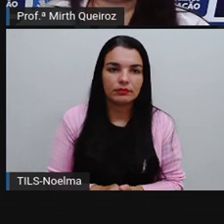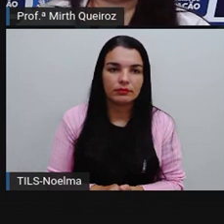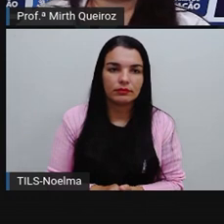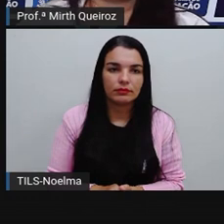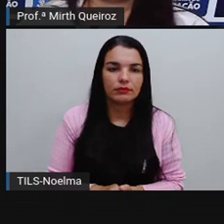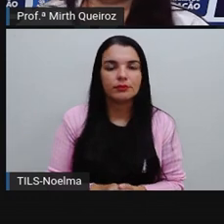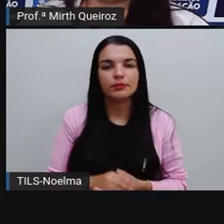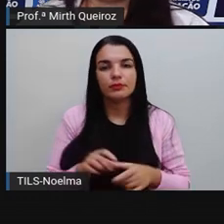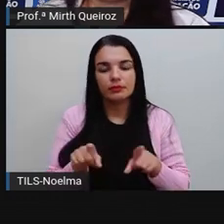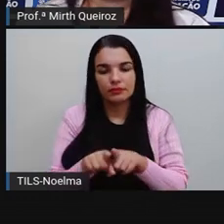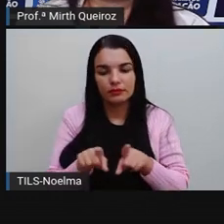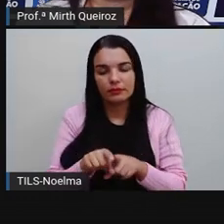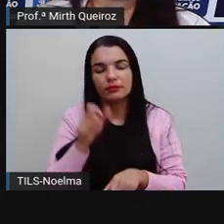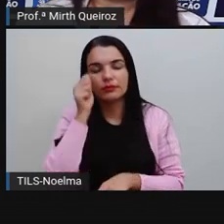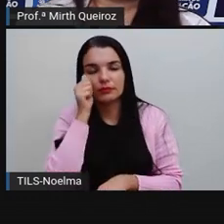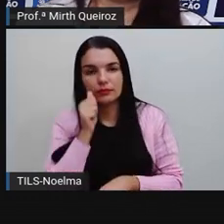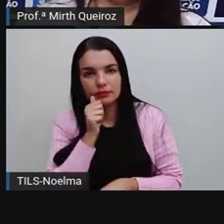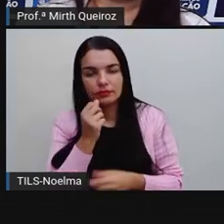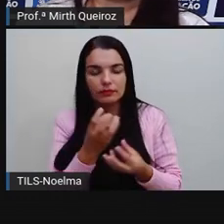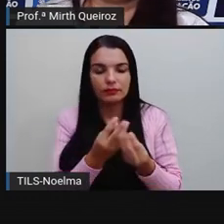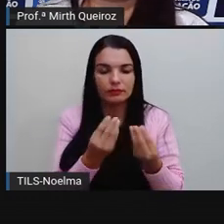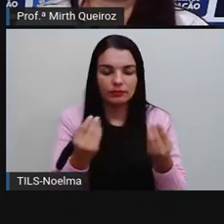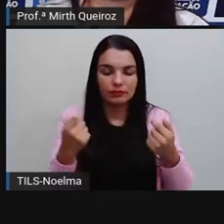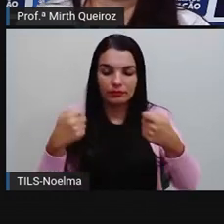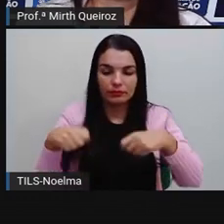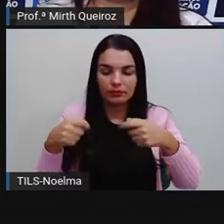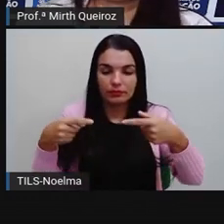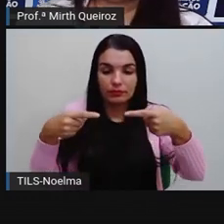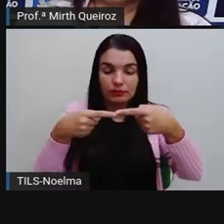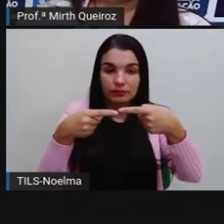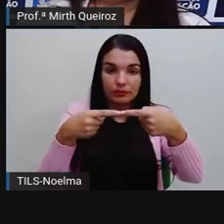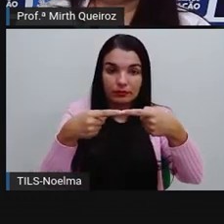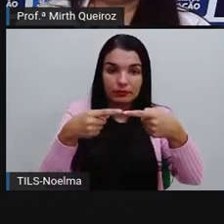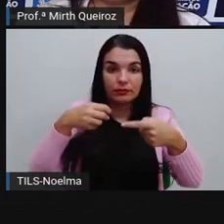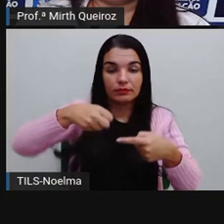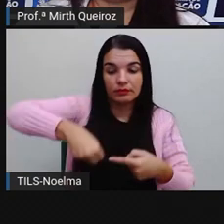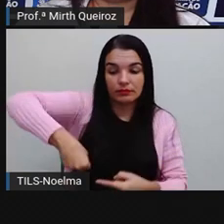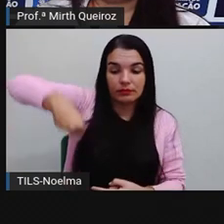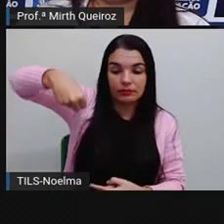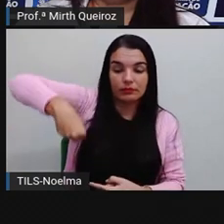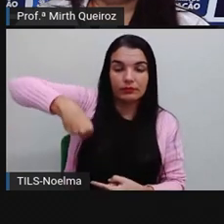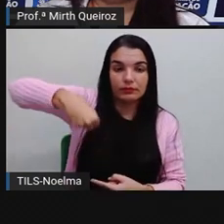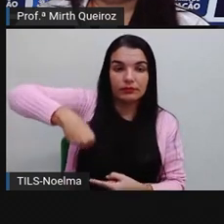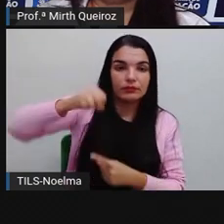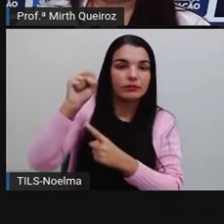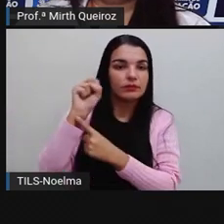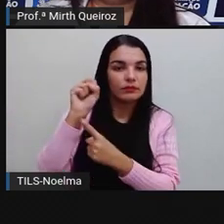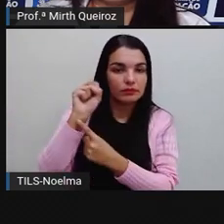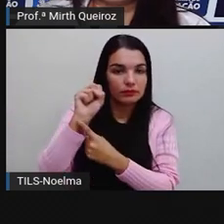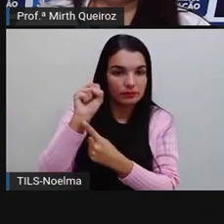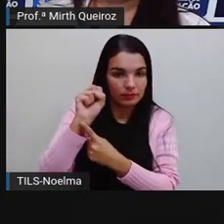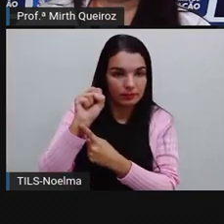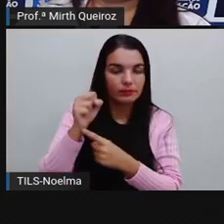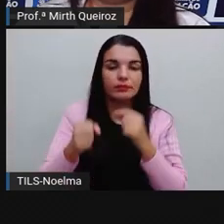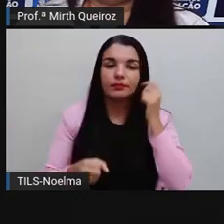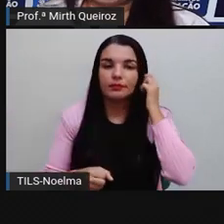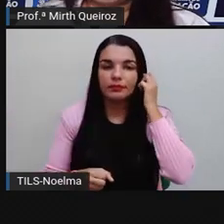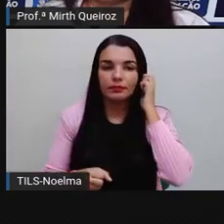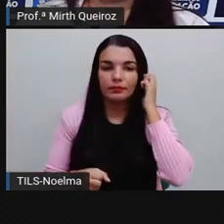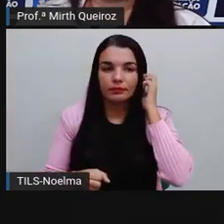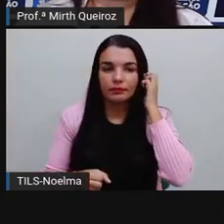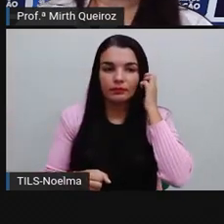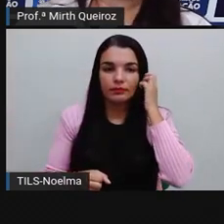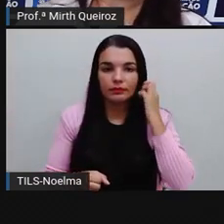feminino e no plural para concordar aí com malas, que é o substantivo. Então, As, quê?